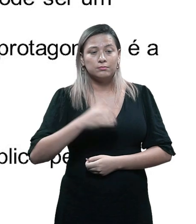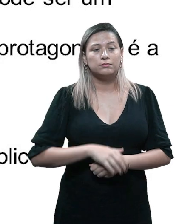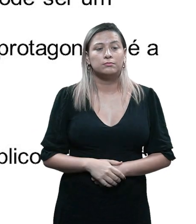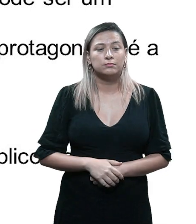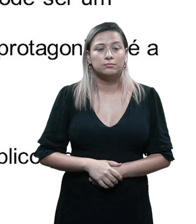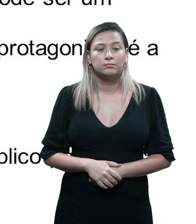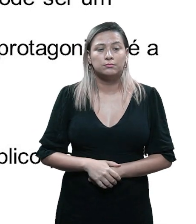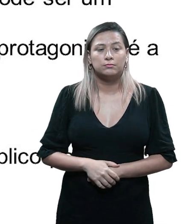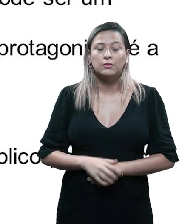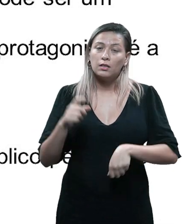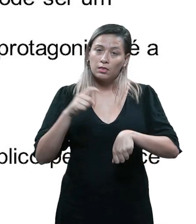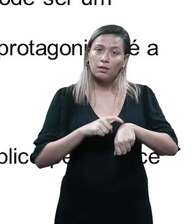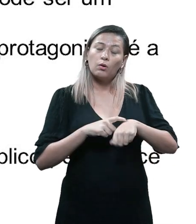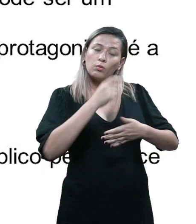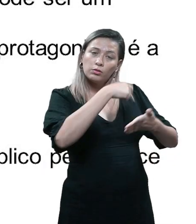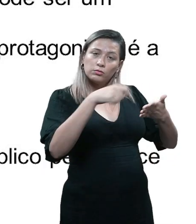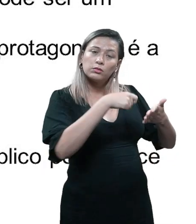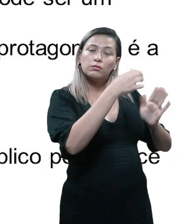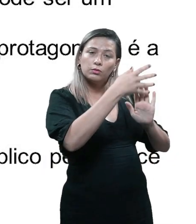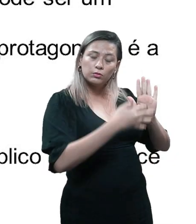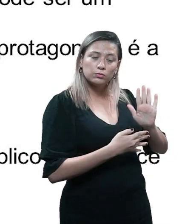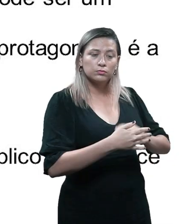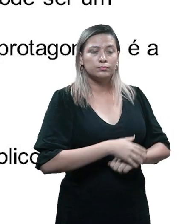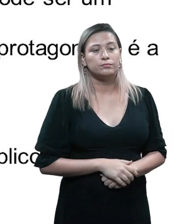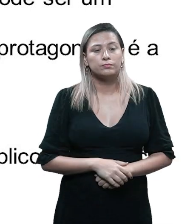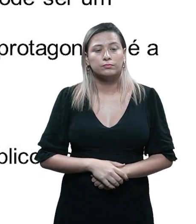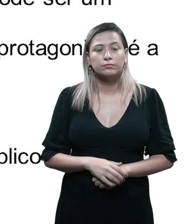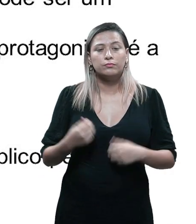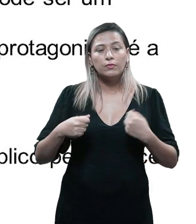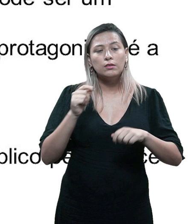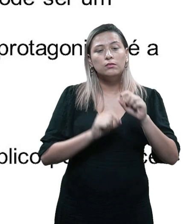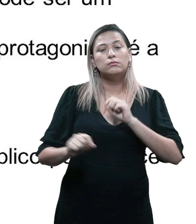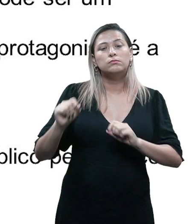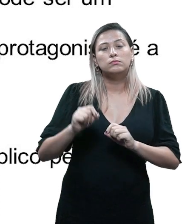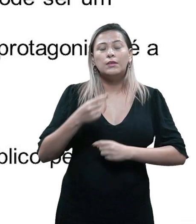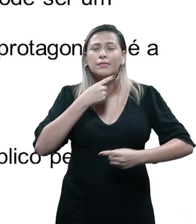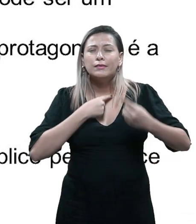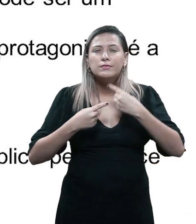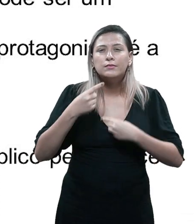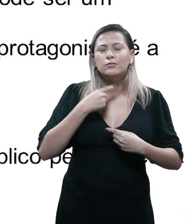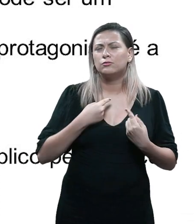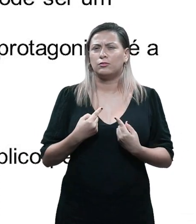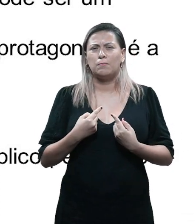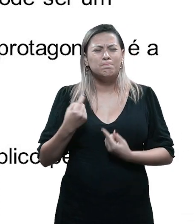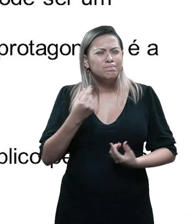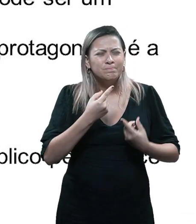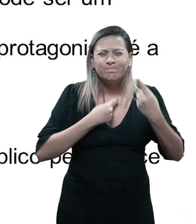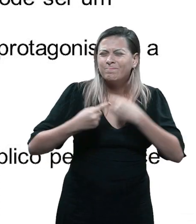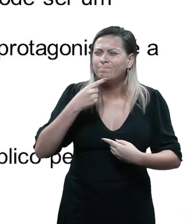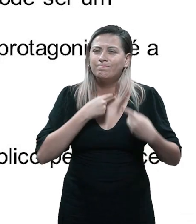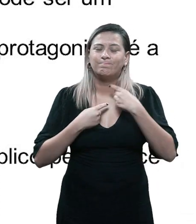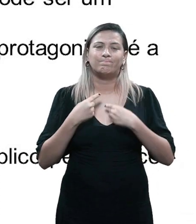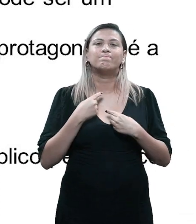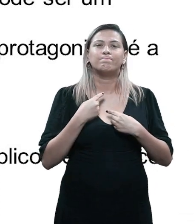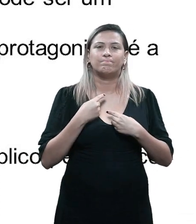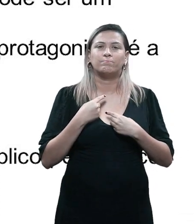disso na hora de escrever. Esse protagonista, ele precisa desejar algo, muito, para que